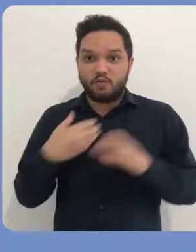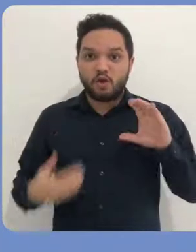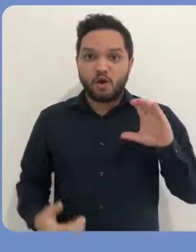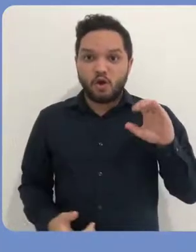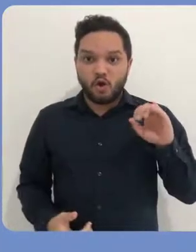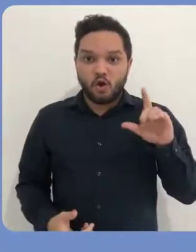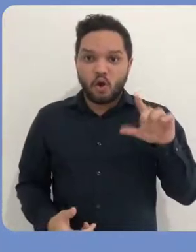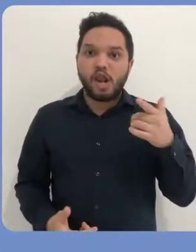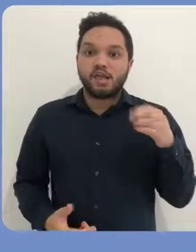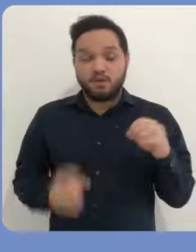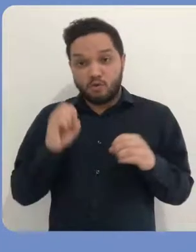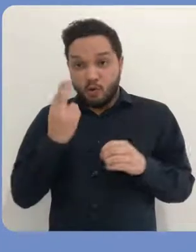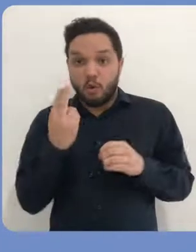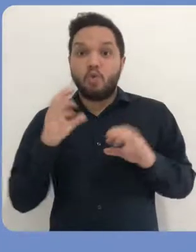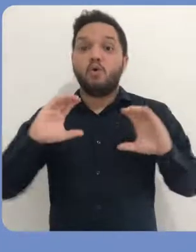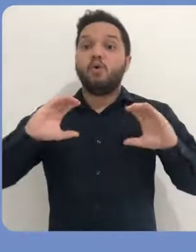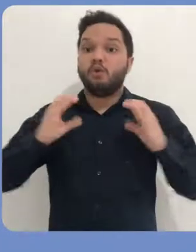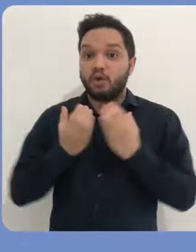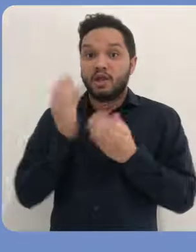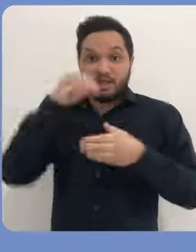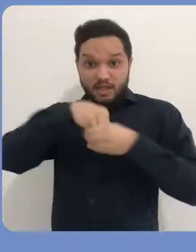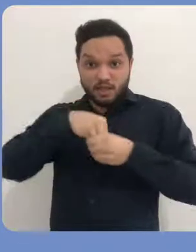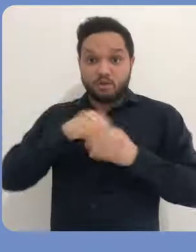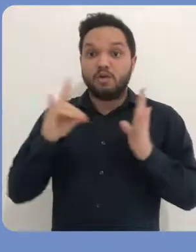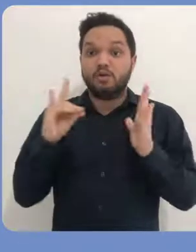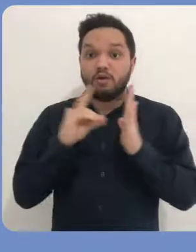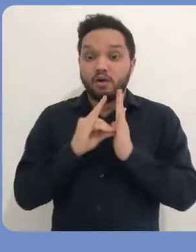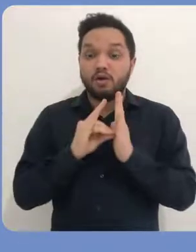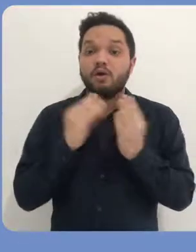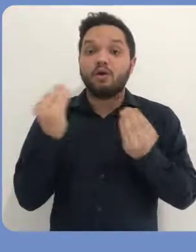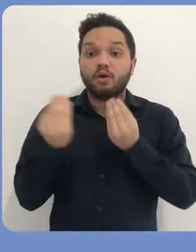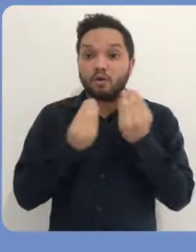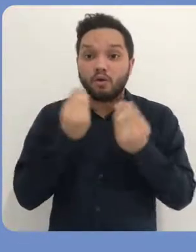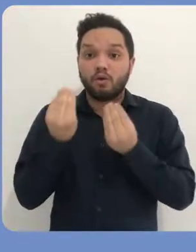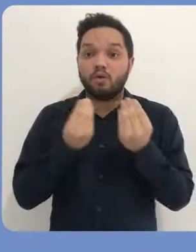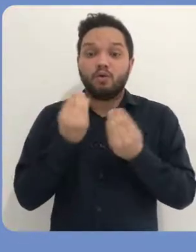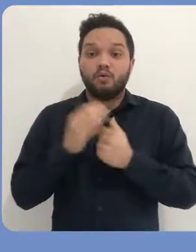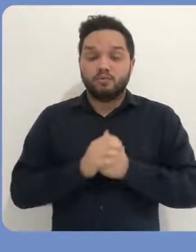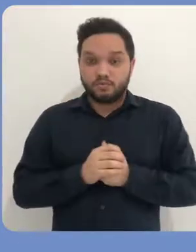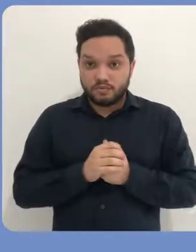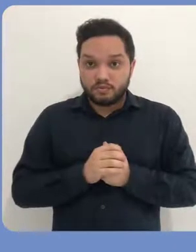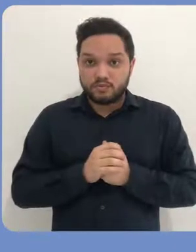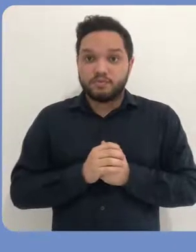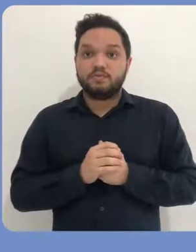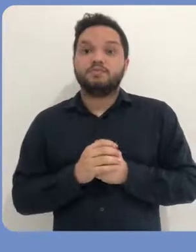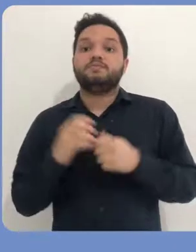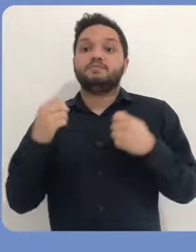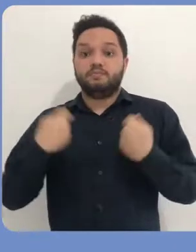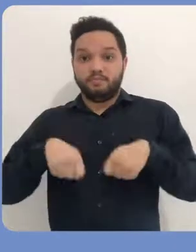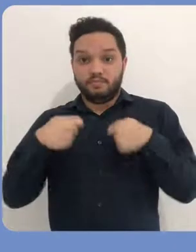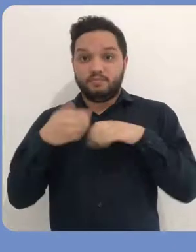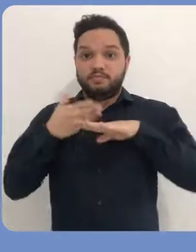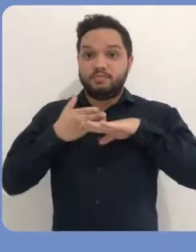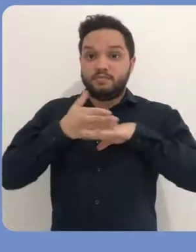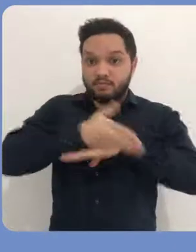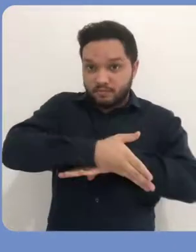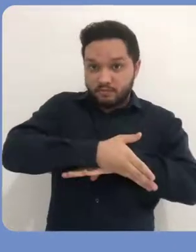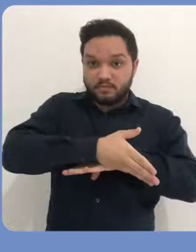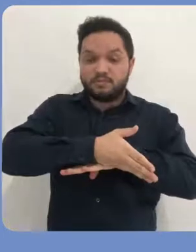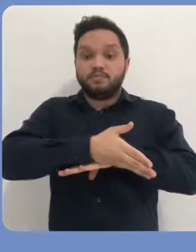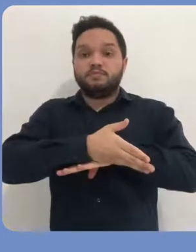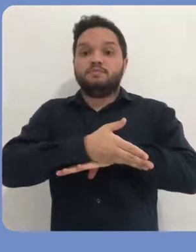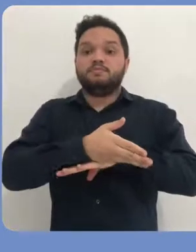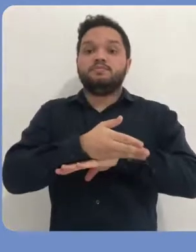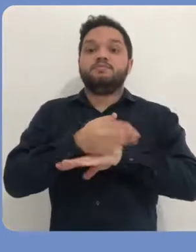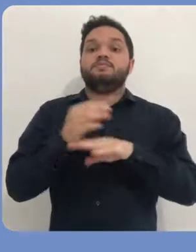uma nova coleção ou subcomunidade dentro do repositório deve ser feita a BU. Para isso, você deve entrar